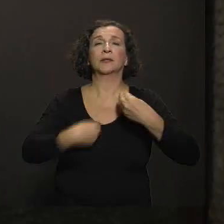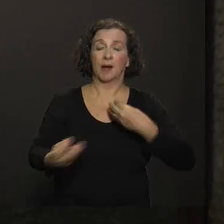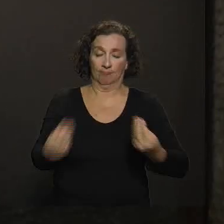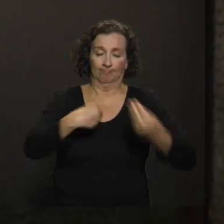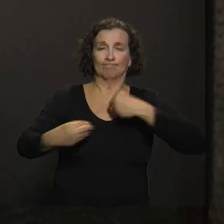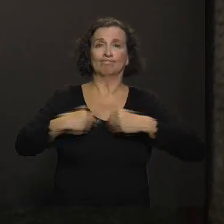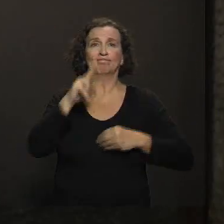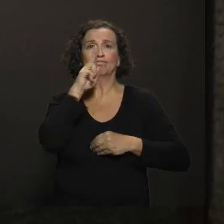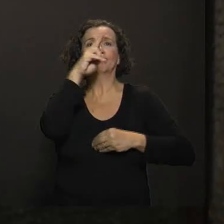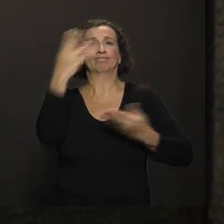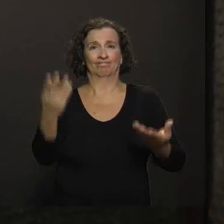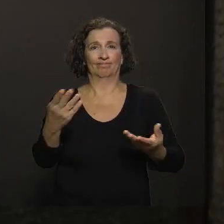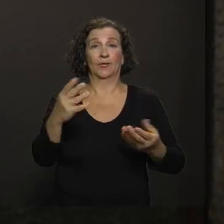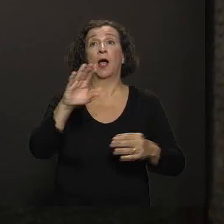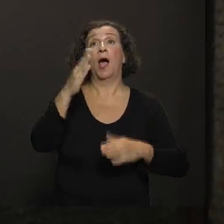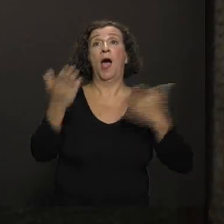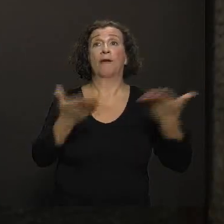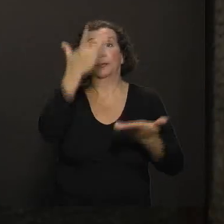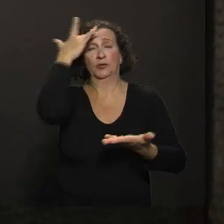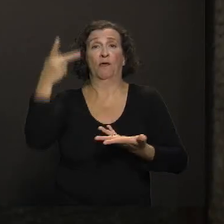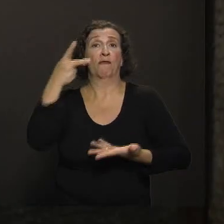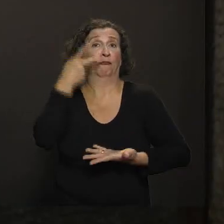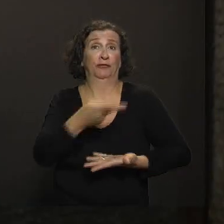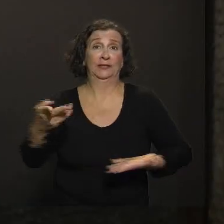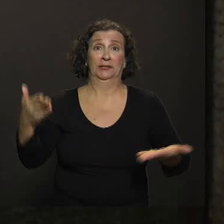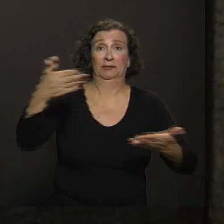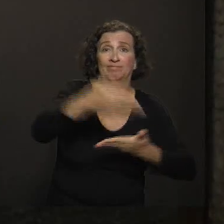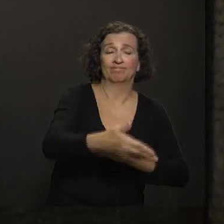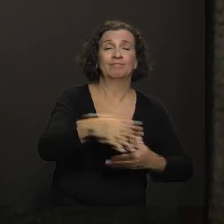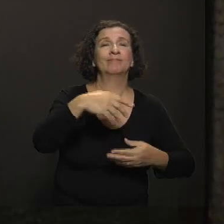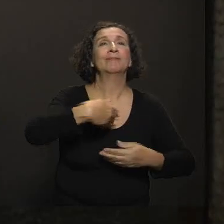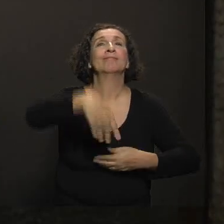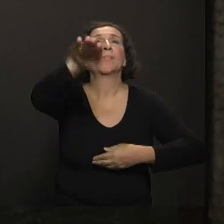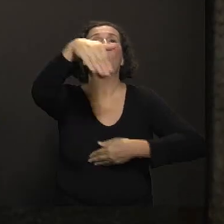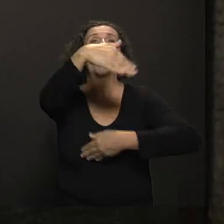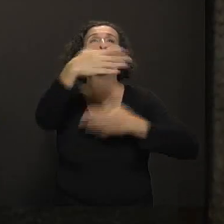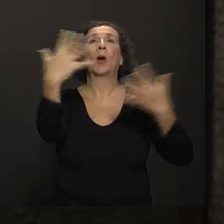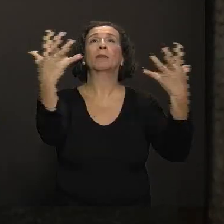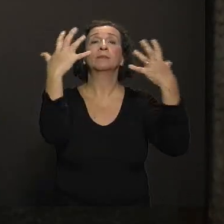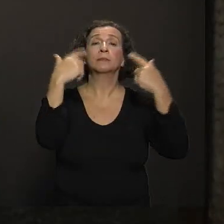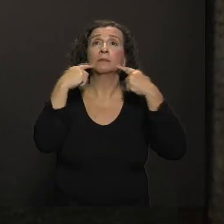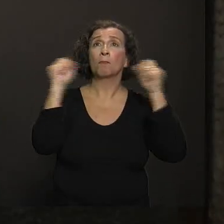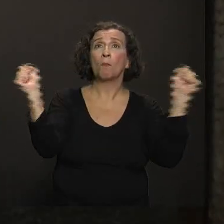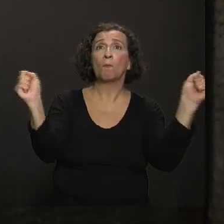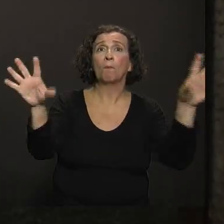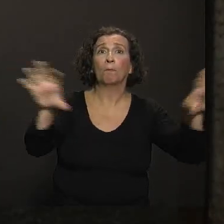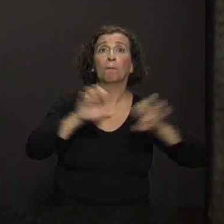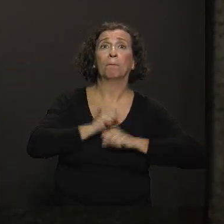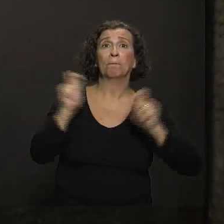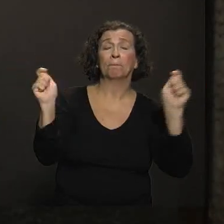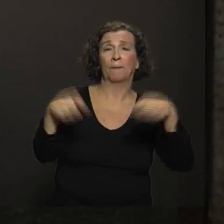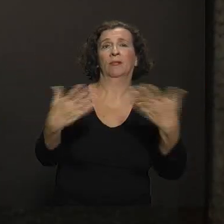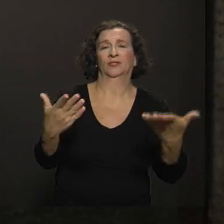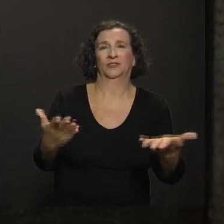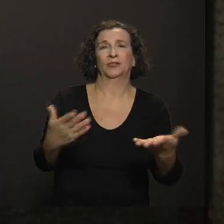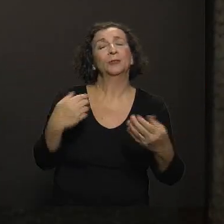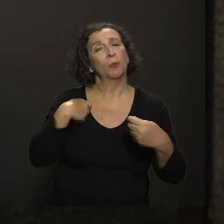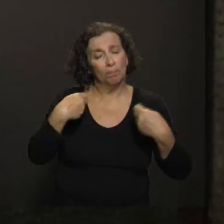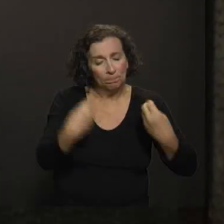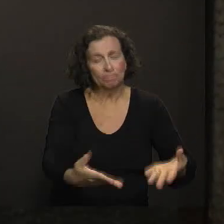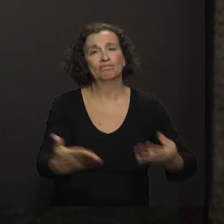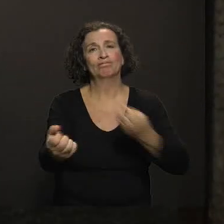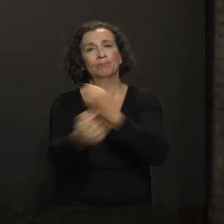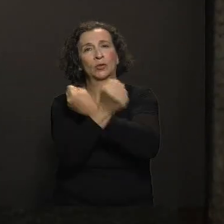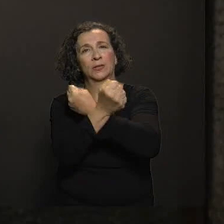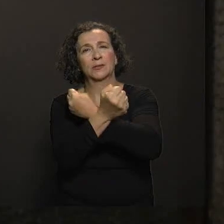o bebê vai receber visita, o bebê vai sair, ele vai se expor ao risco. Então a gente precisa garantir proteção para esse bebê. Por